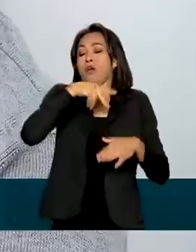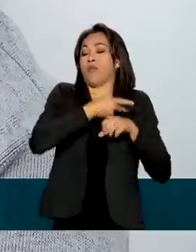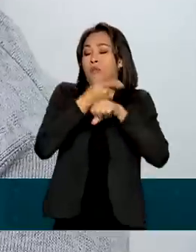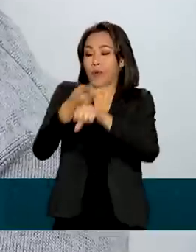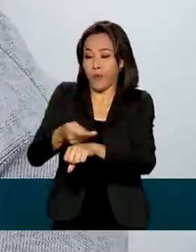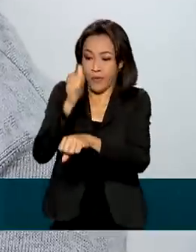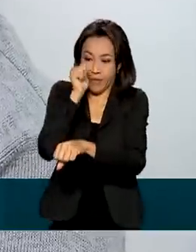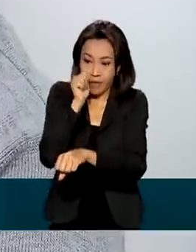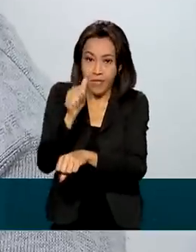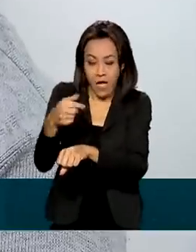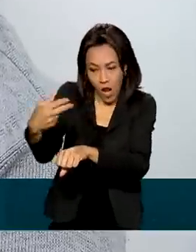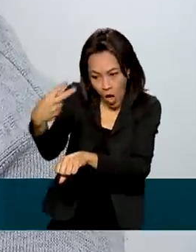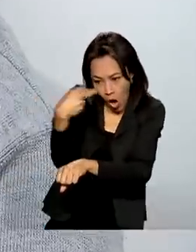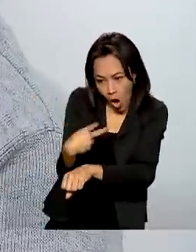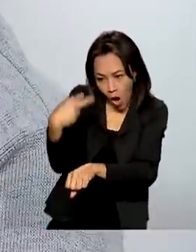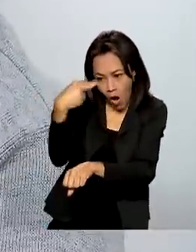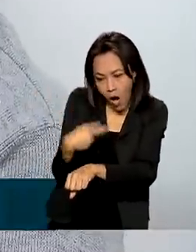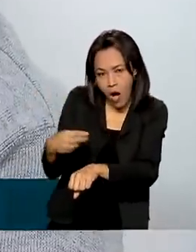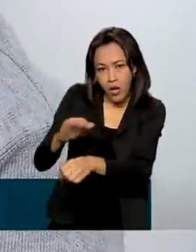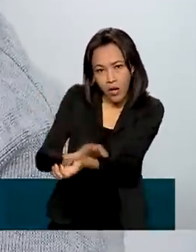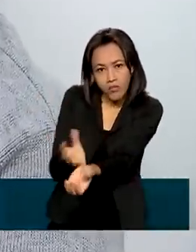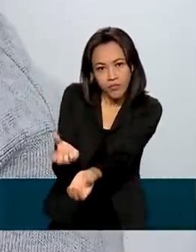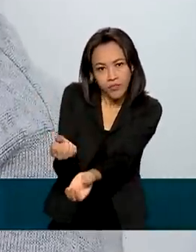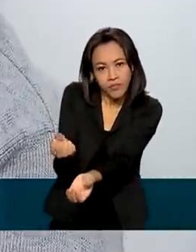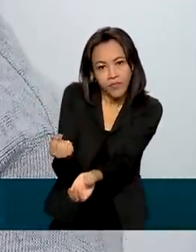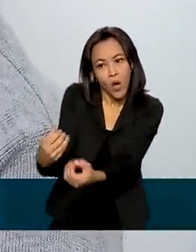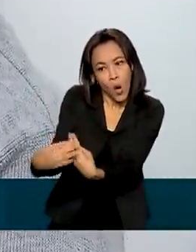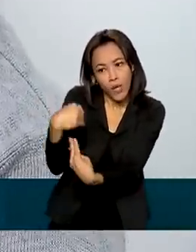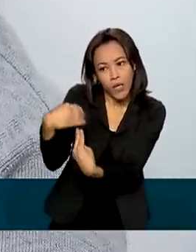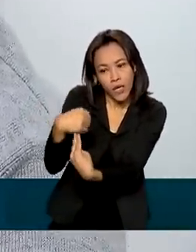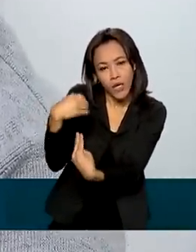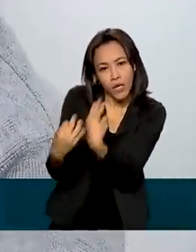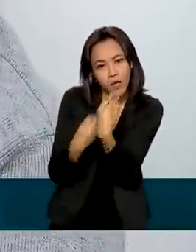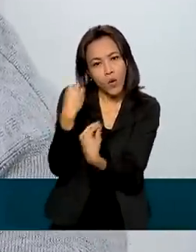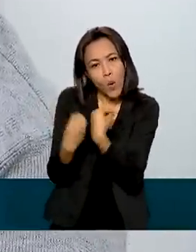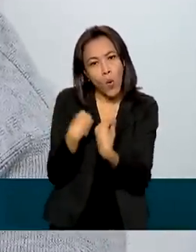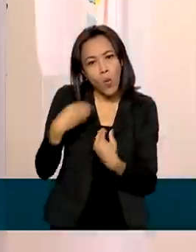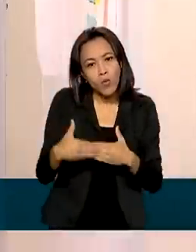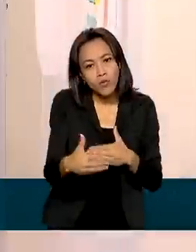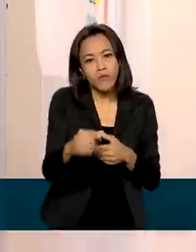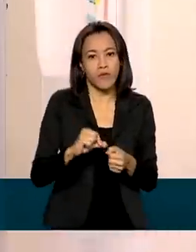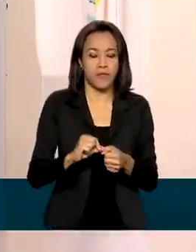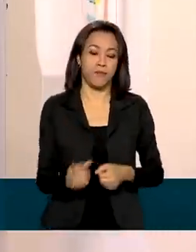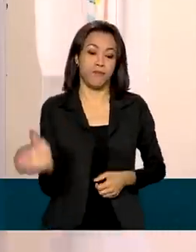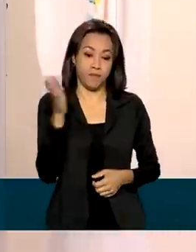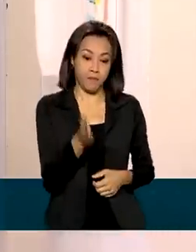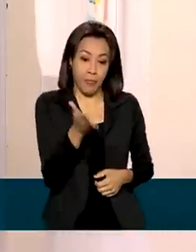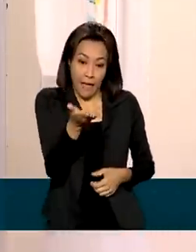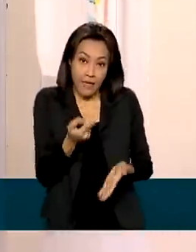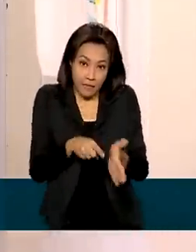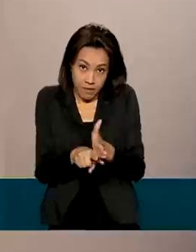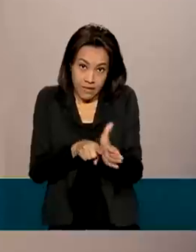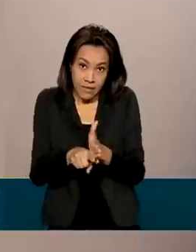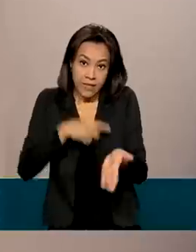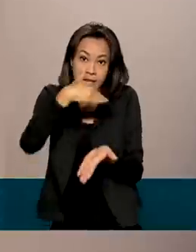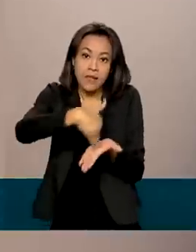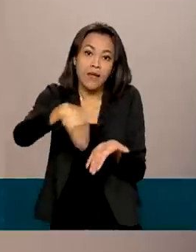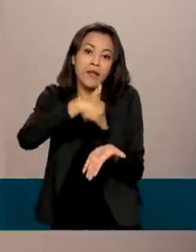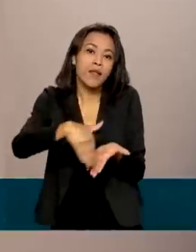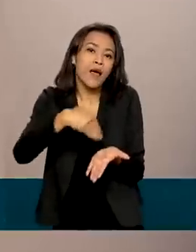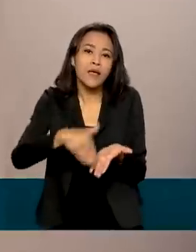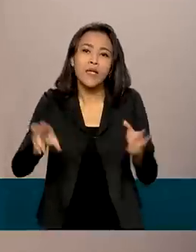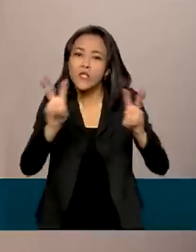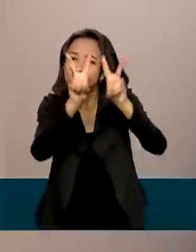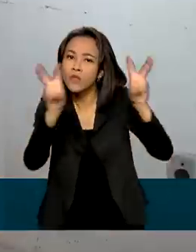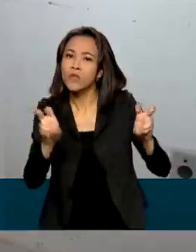meninas, elas olham a pressão, orientam a gente como é que a gente tem que fazer. A pesquisa da Secretaria de Vigilância